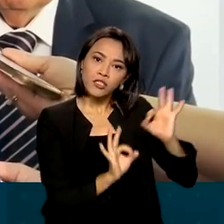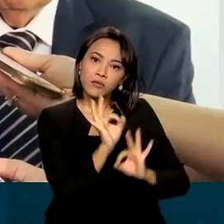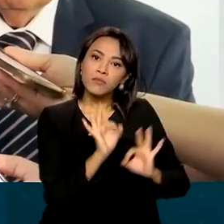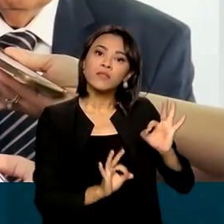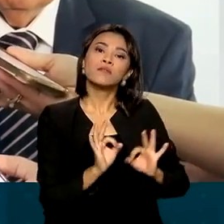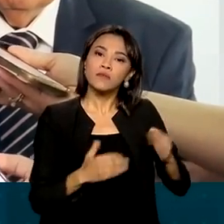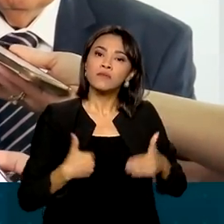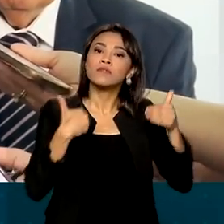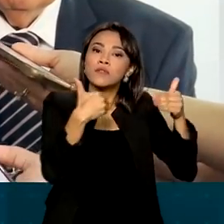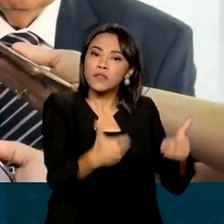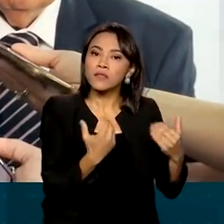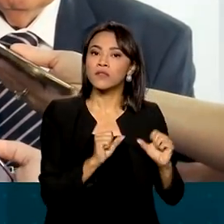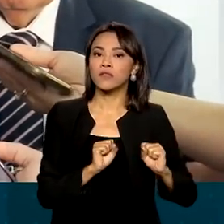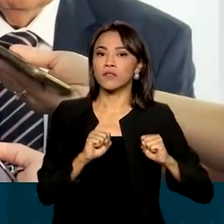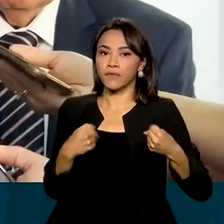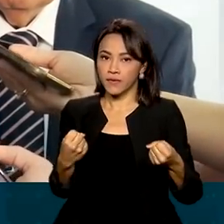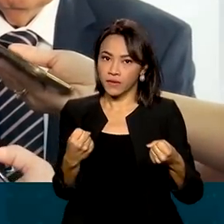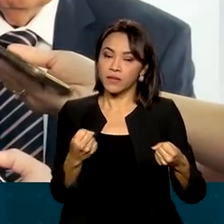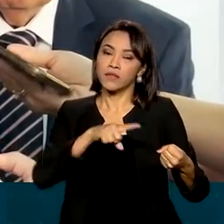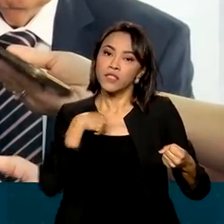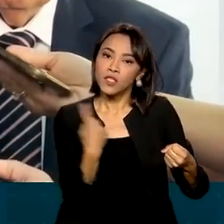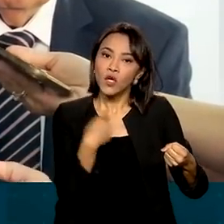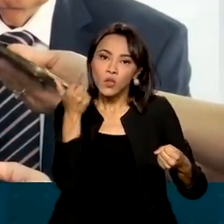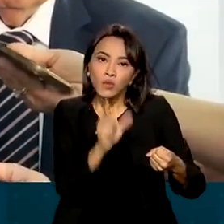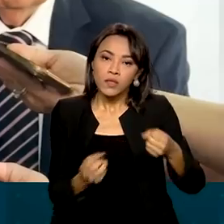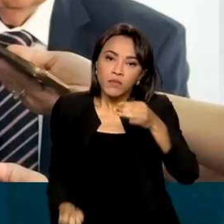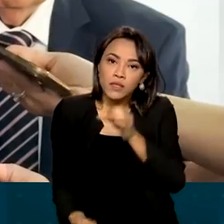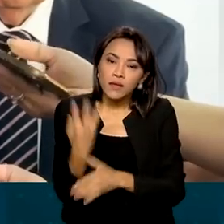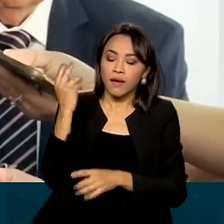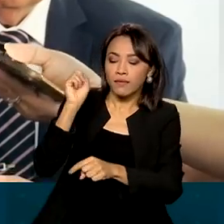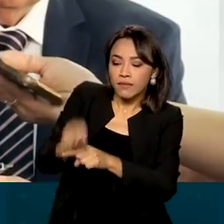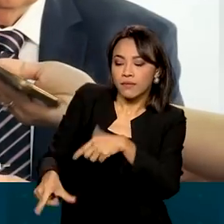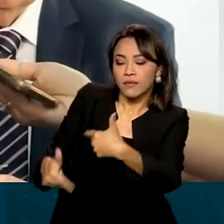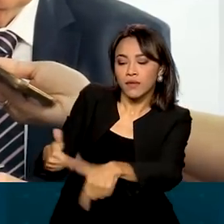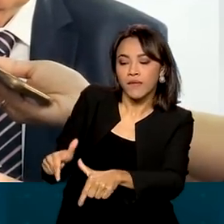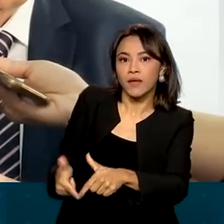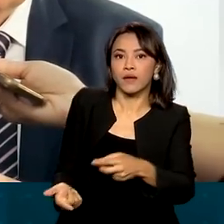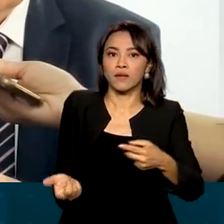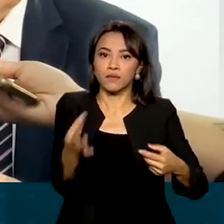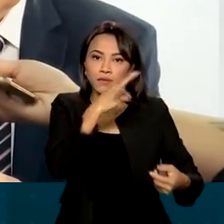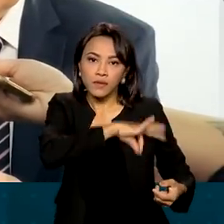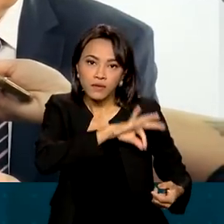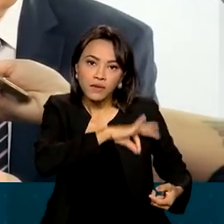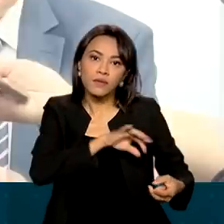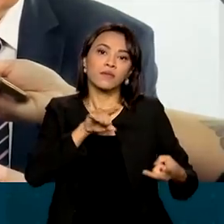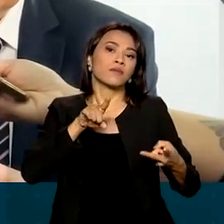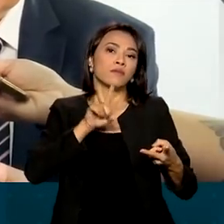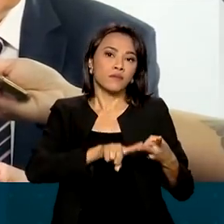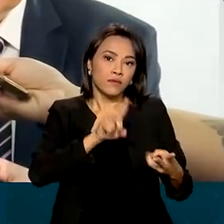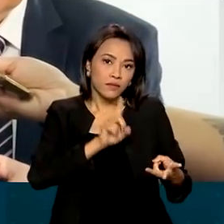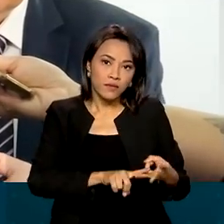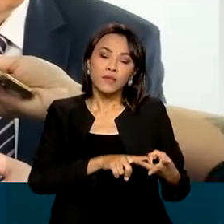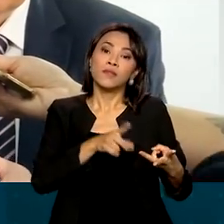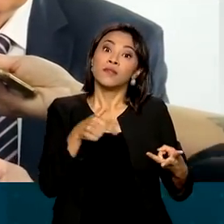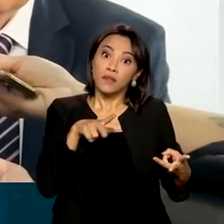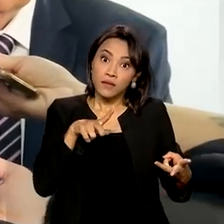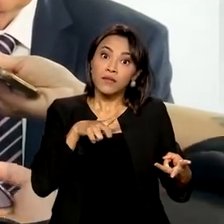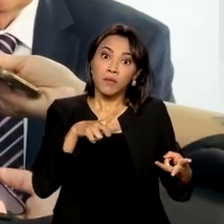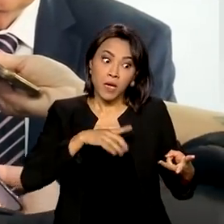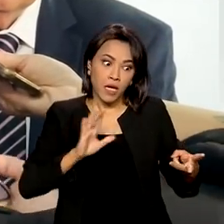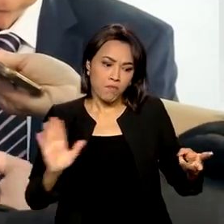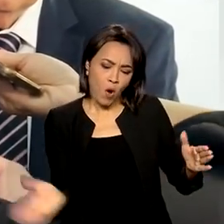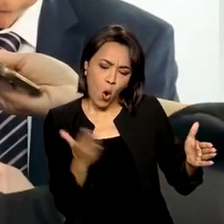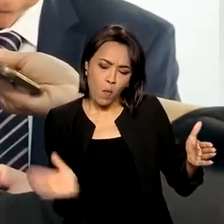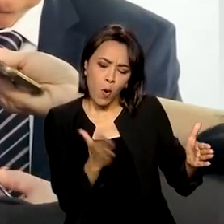possa criar empregos, criar renda, produzir e possibilitar à